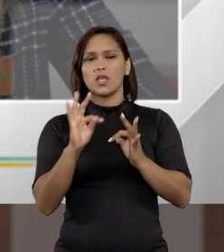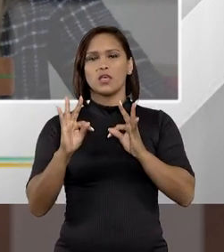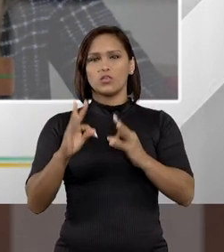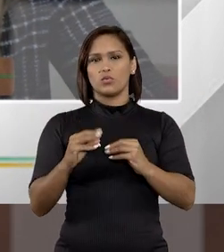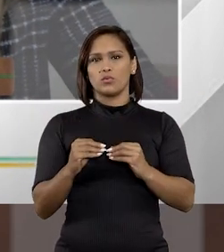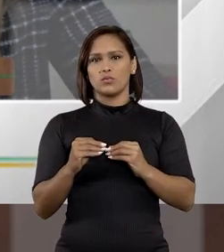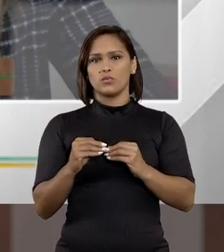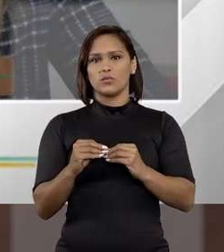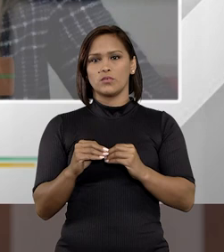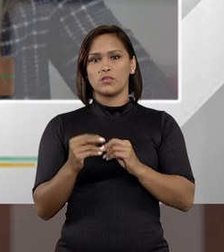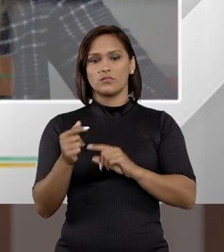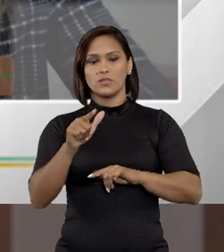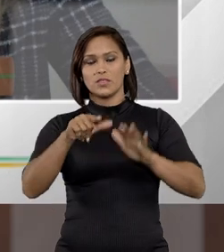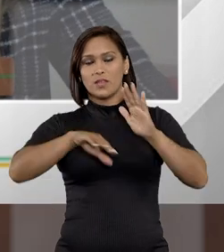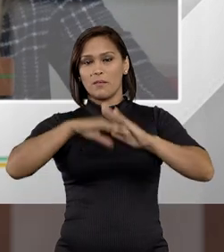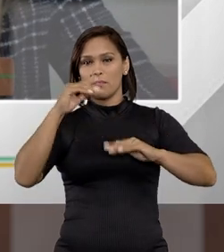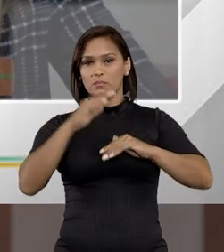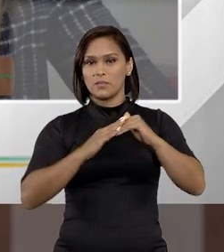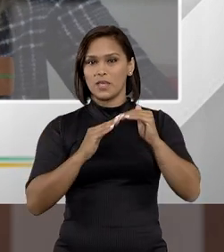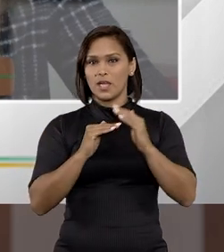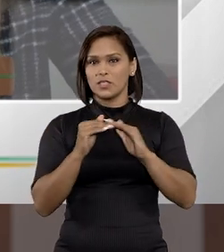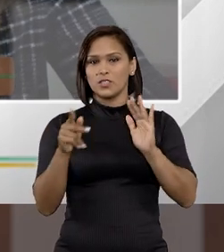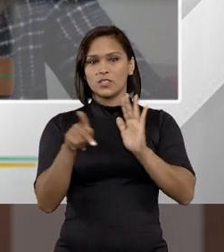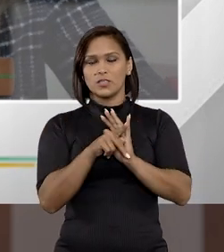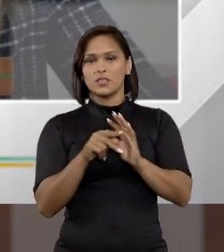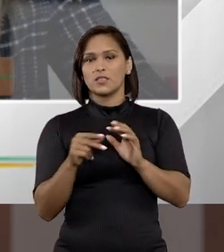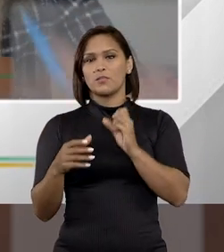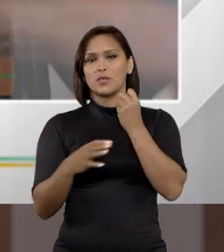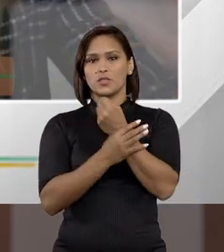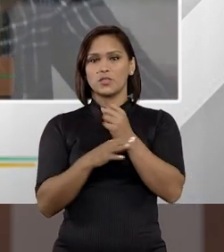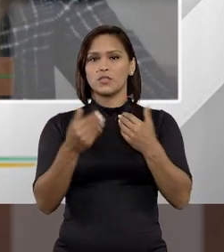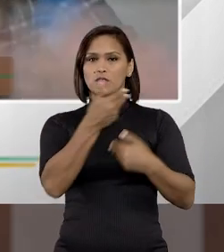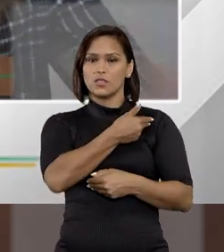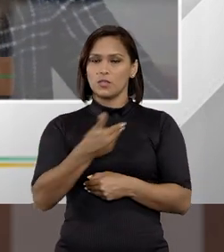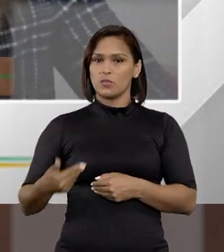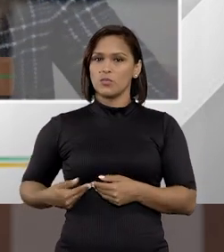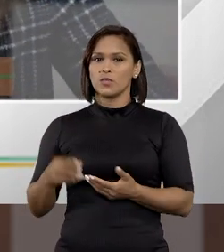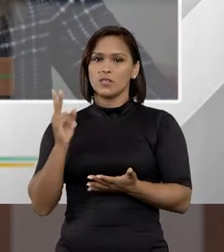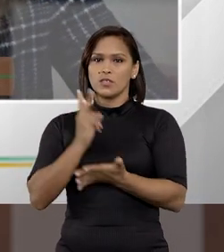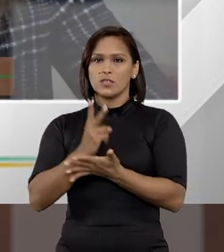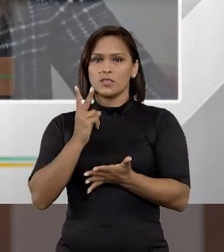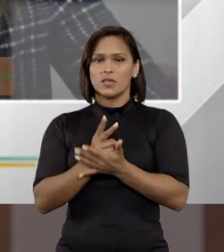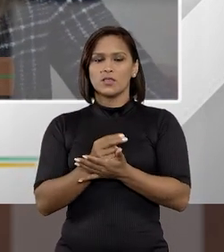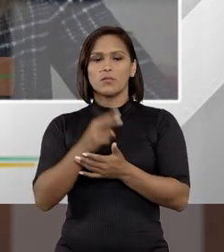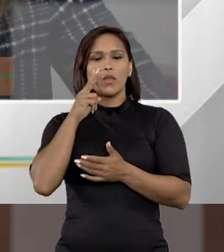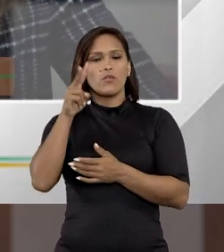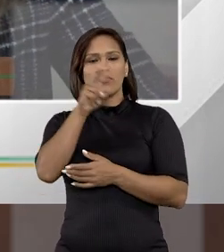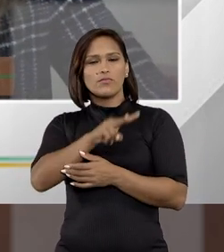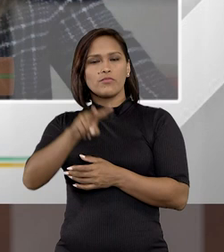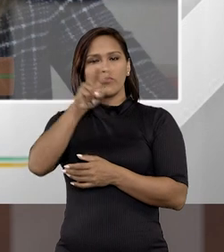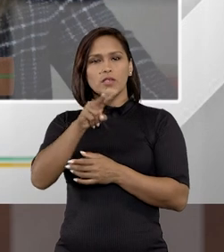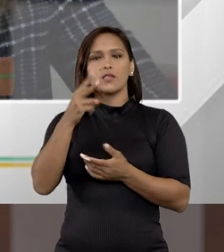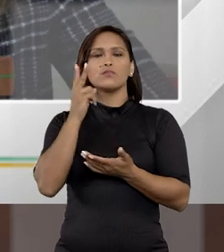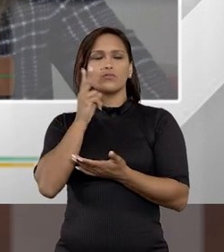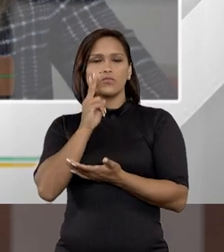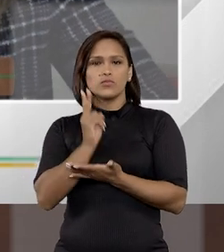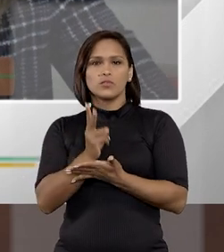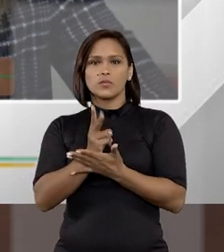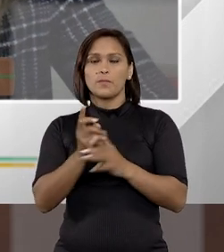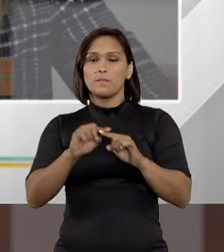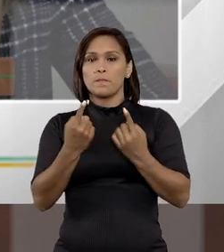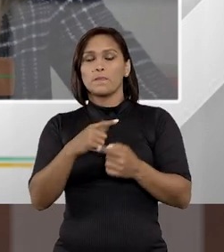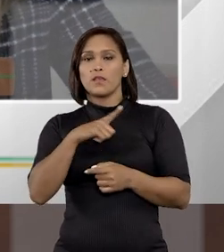resvala na prática em um aumento na segurança pública, né, tanto que a gente está sempre correndo aí em torno disso.